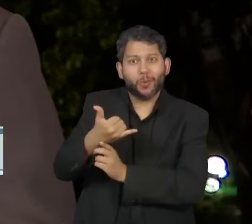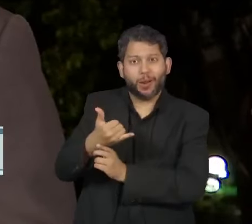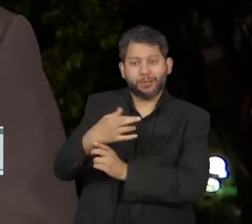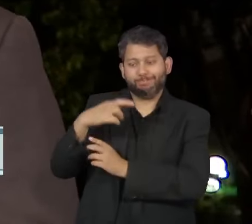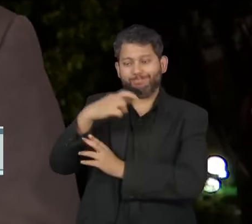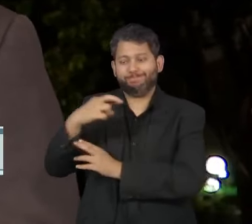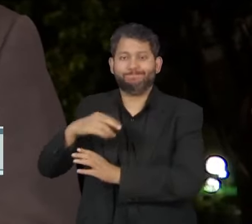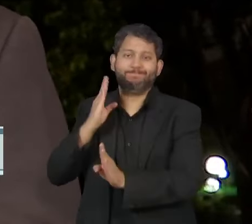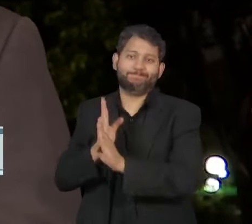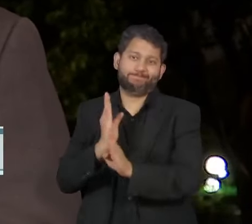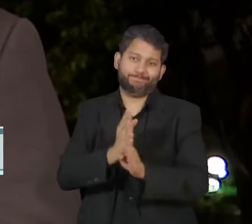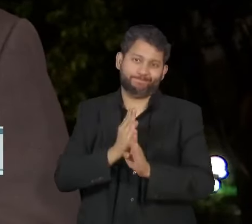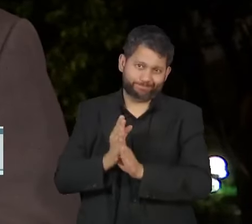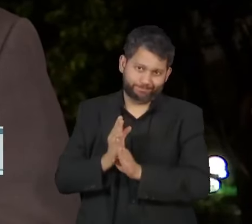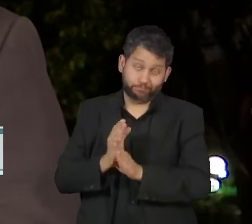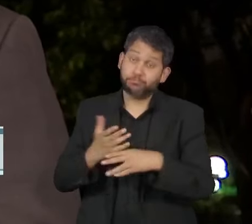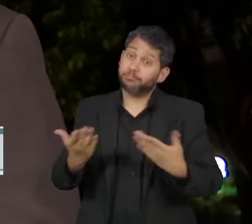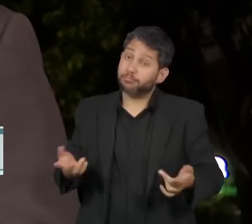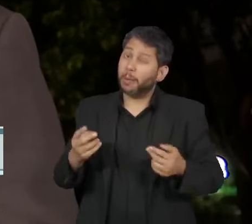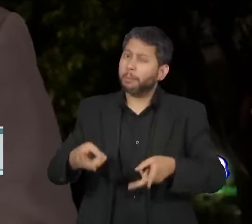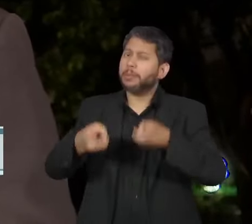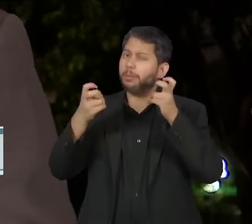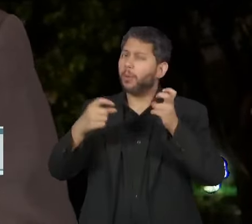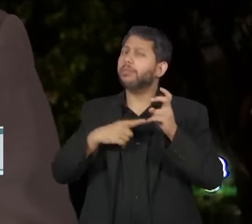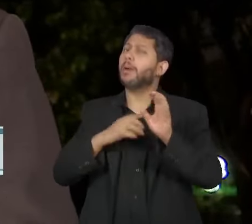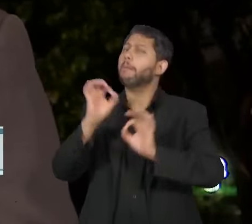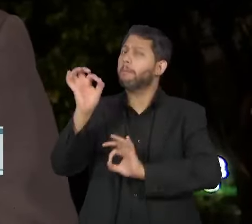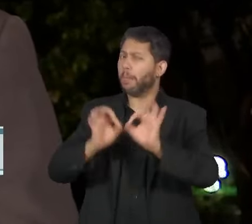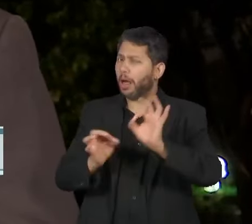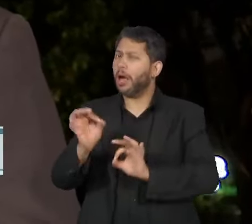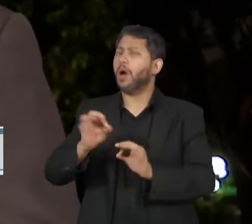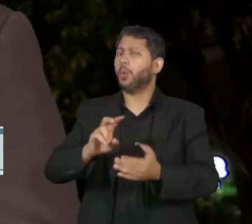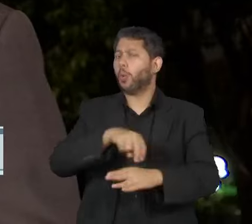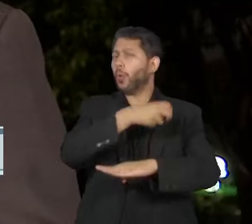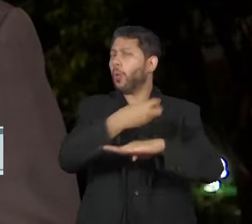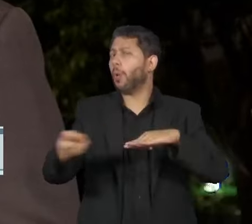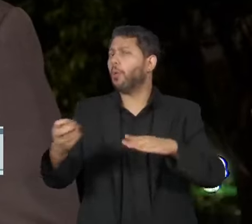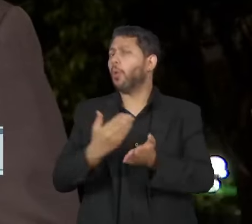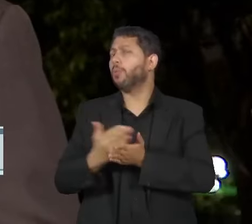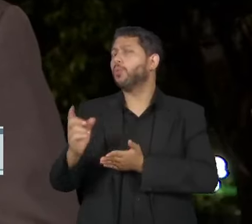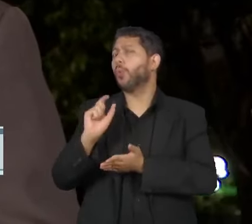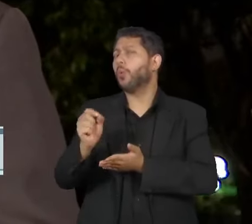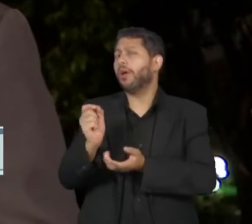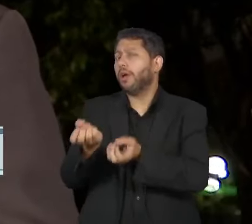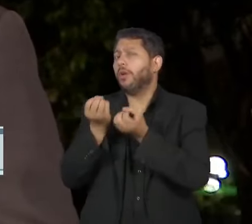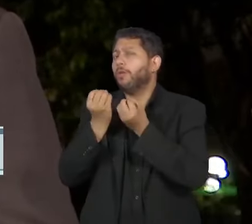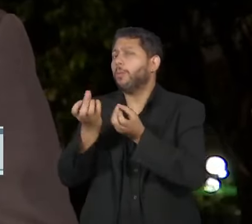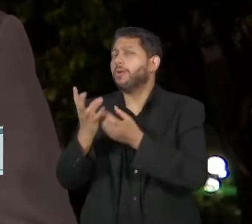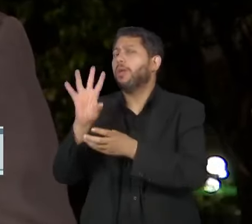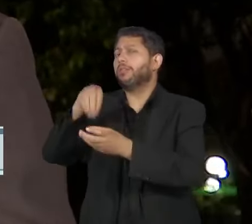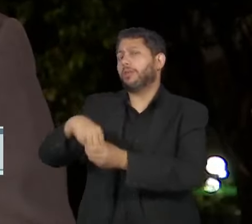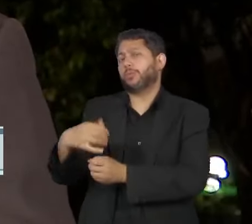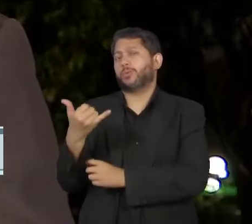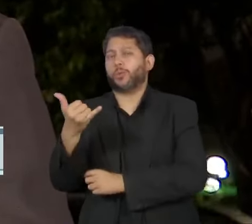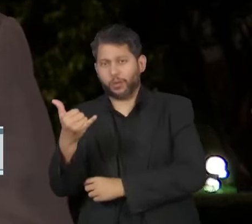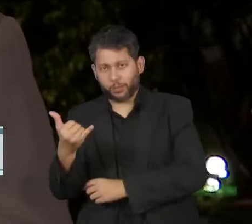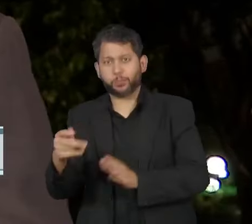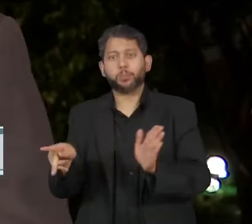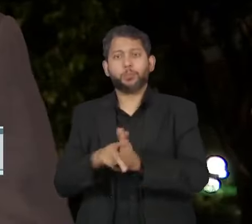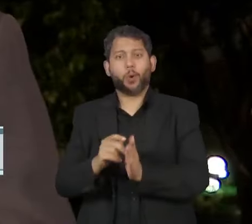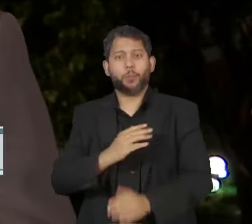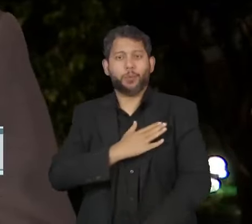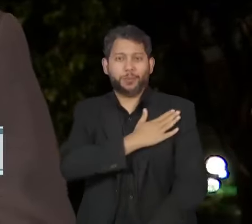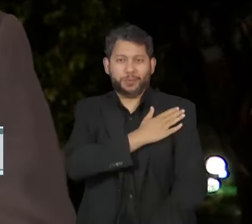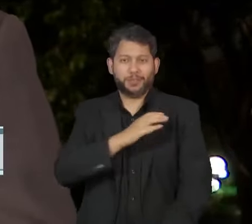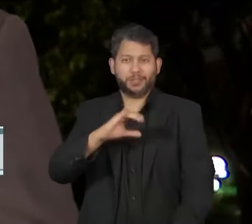Os primeiros indícios de que havia um plano de golpe surgiram a partir de dados analisados no celular do coronel Mauro